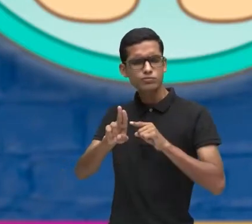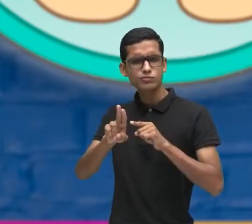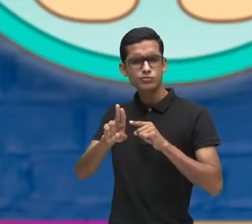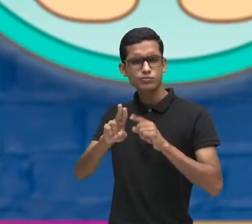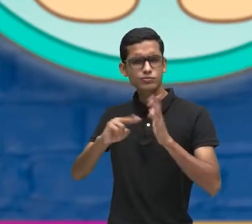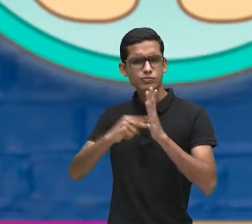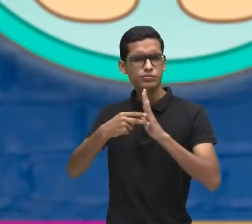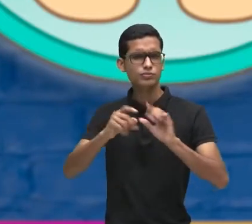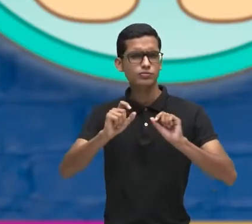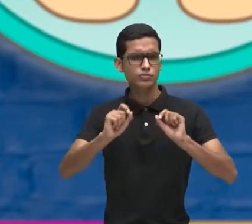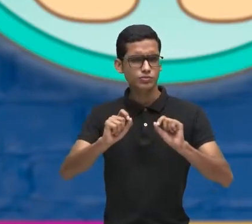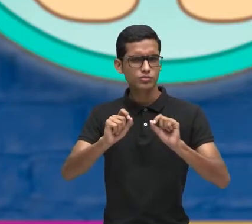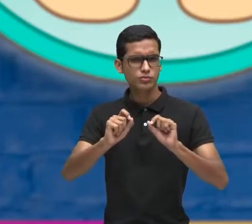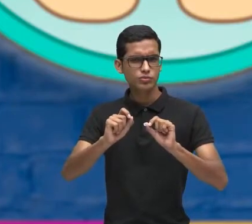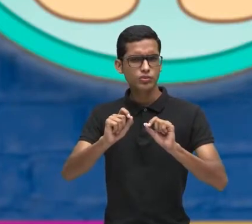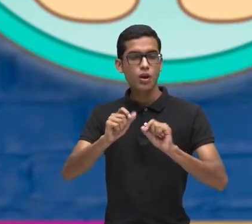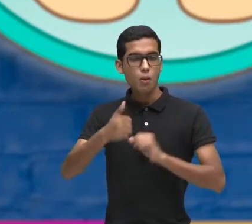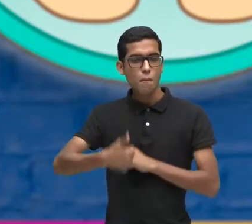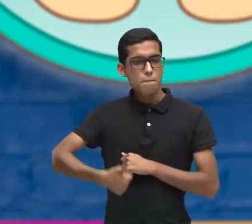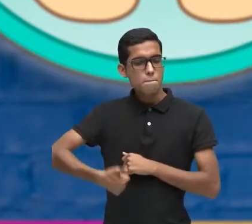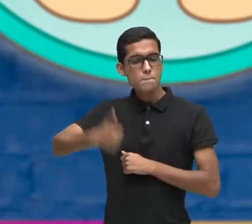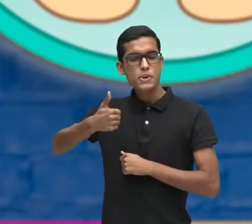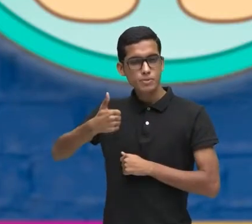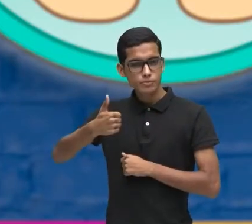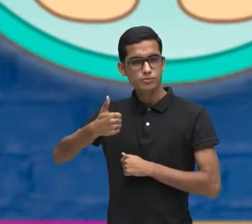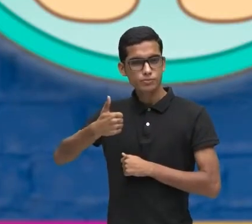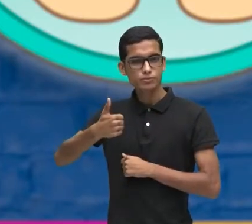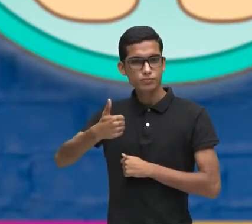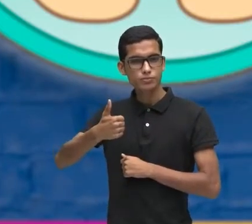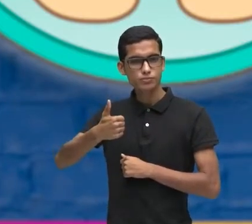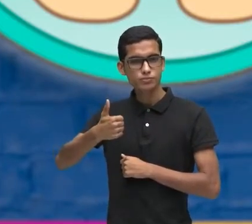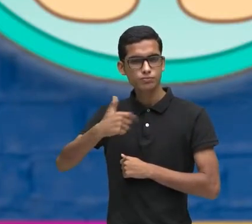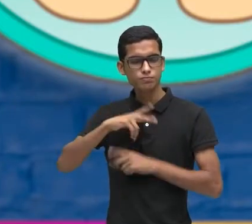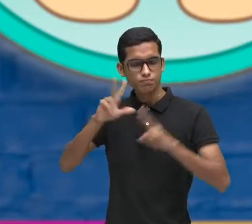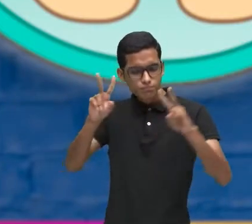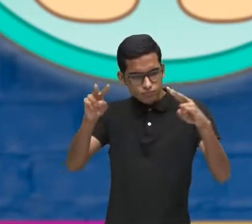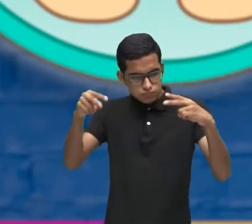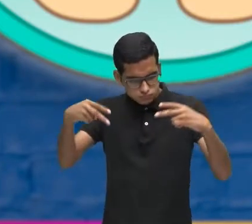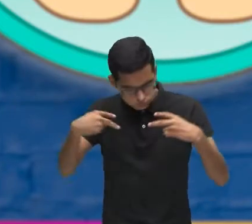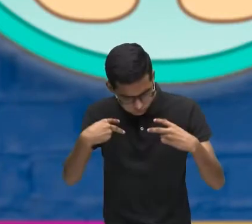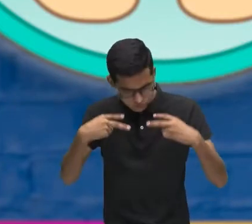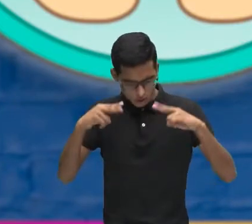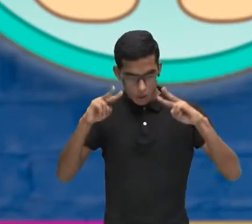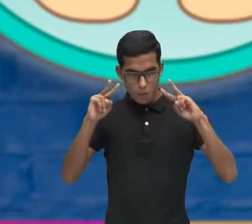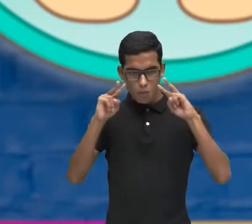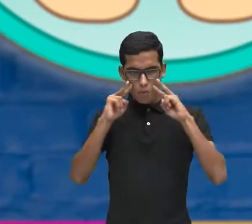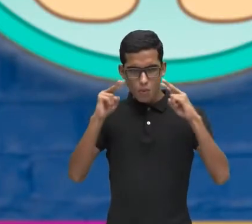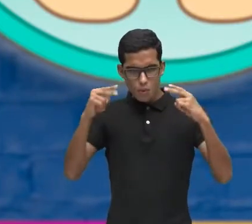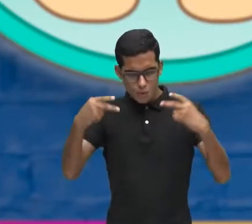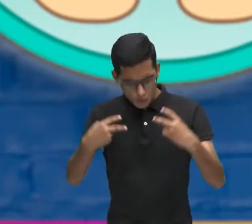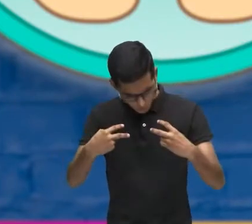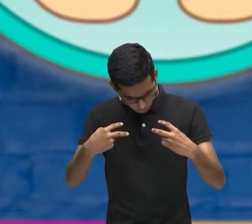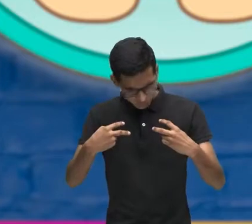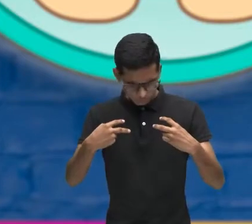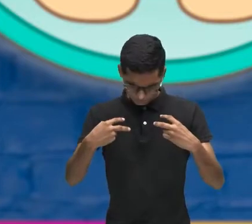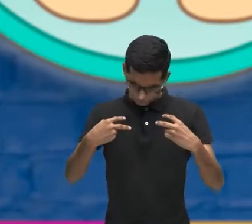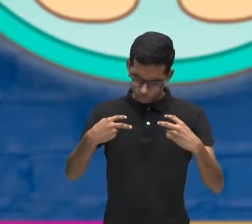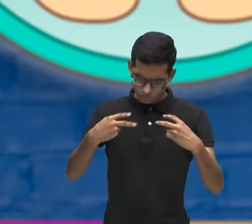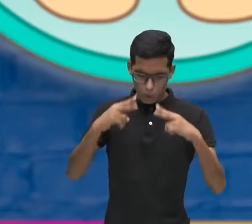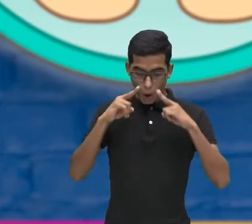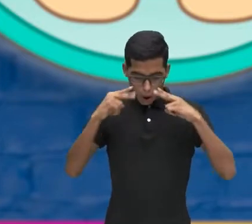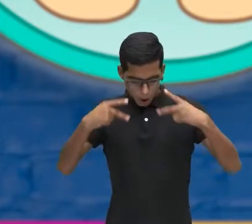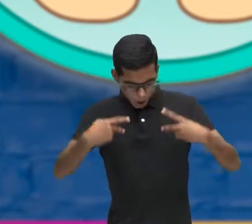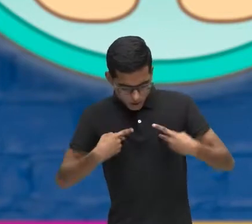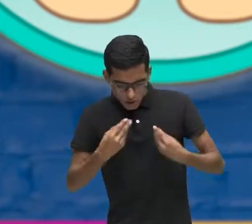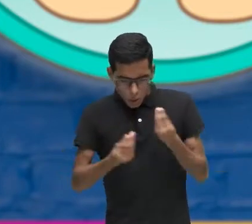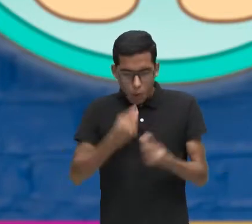significa o primeiro me enxergar, né? Eu vou primeiro me reconhecer como pessoa